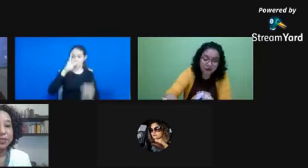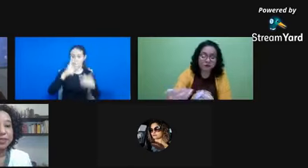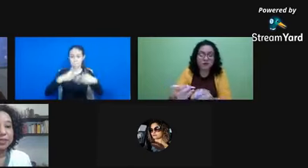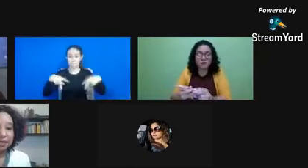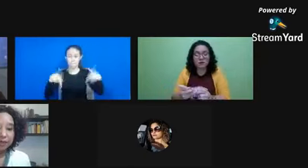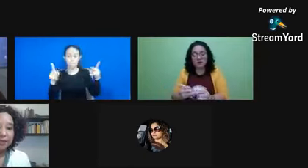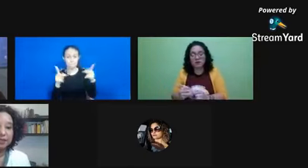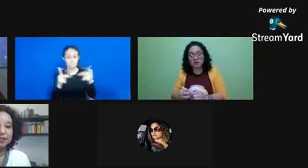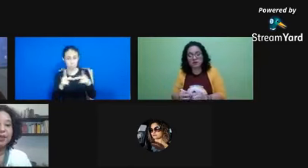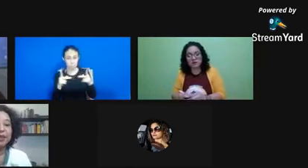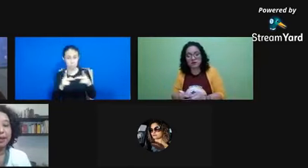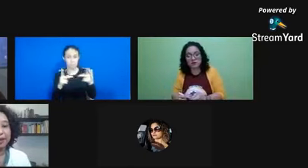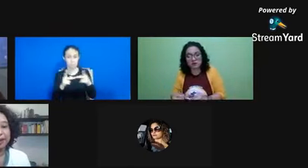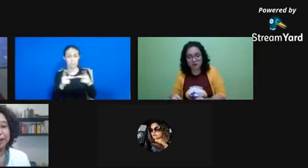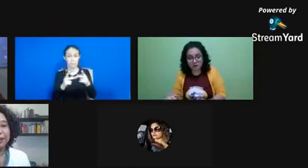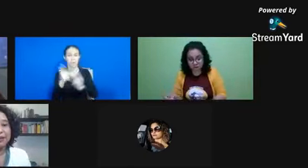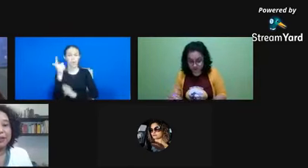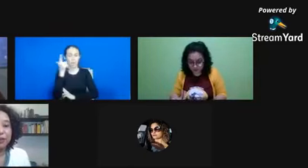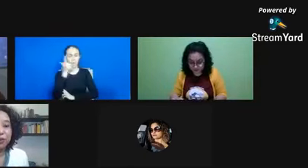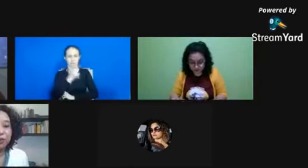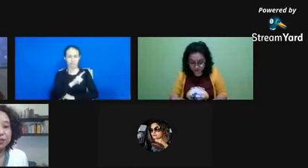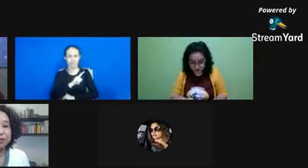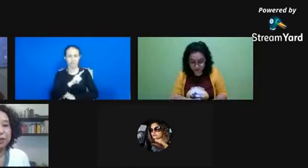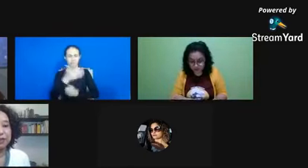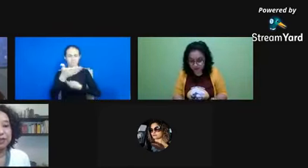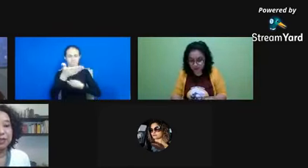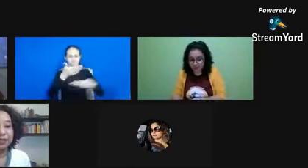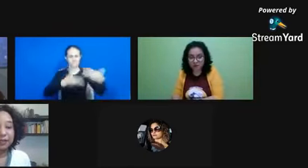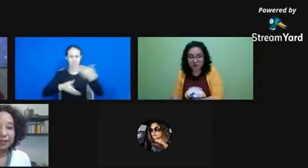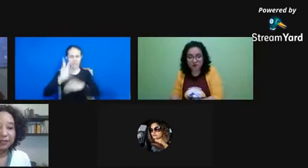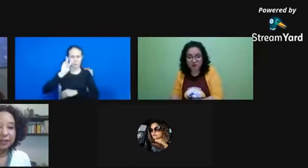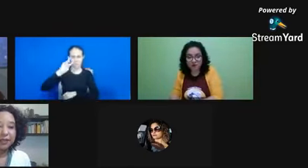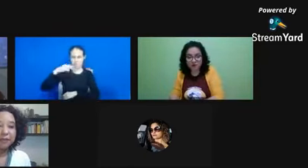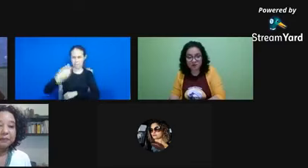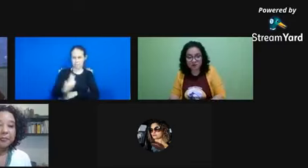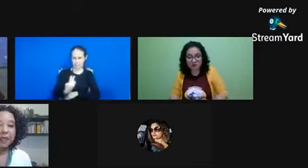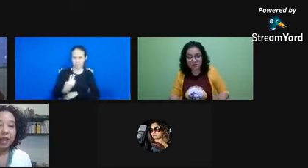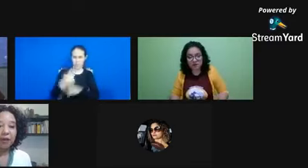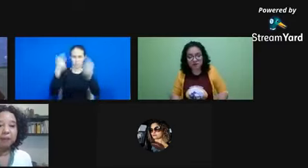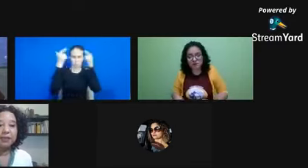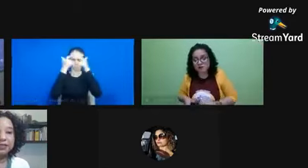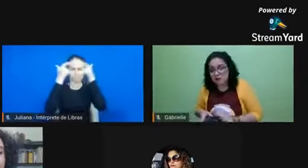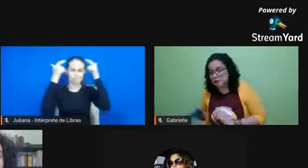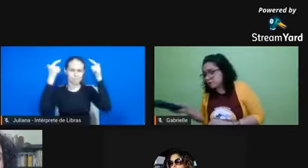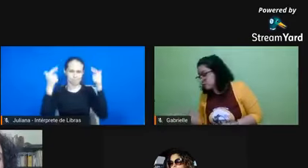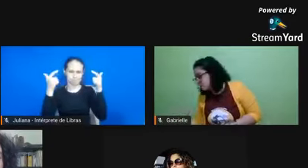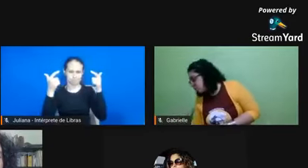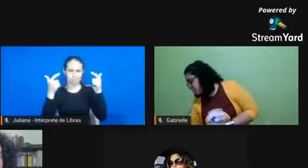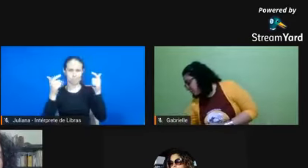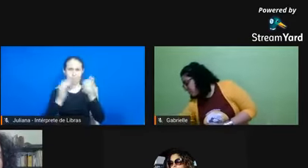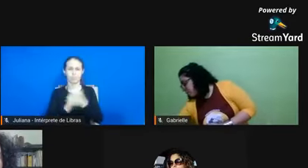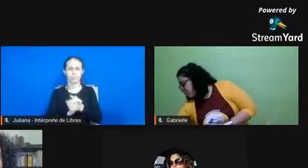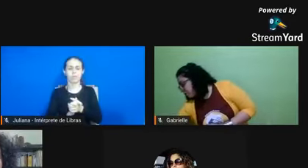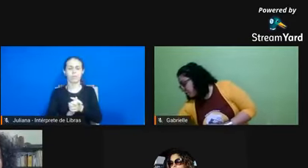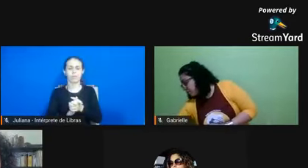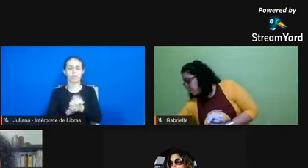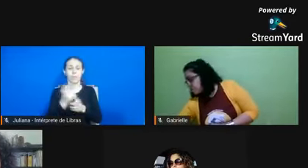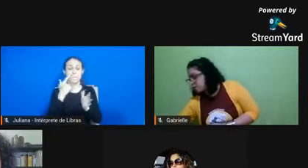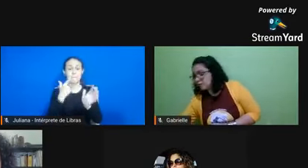reconhecer saberes em outros espaços além da academia ao apresentar essas 30